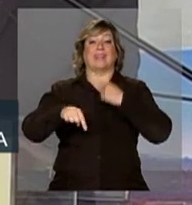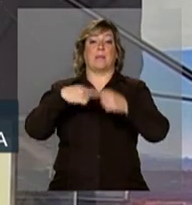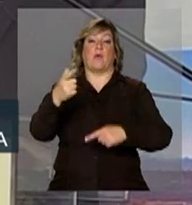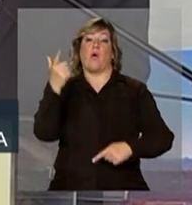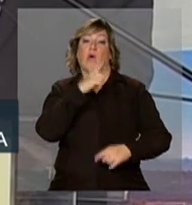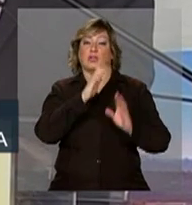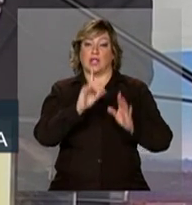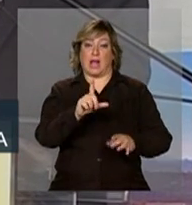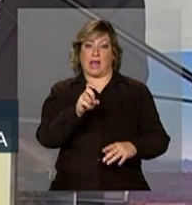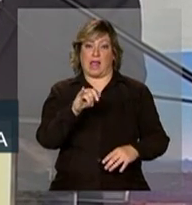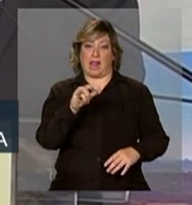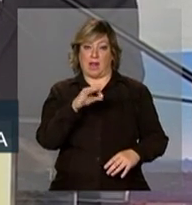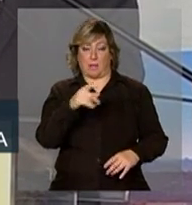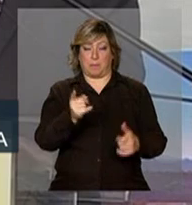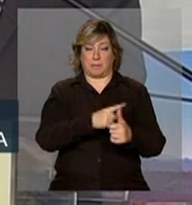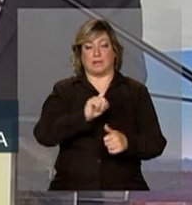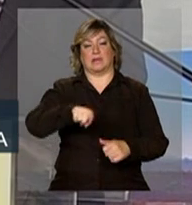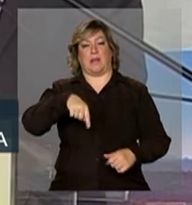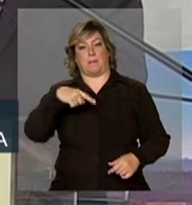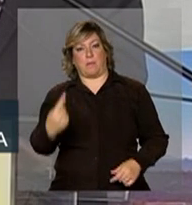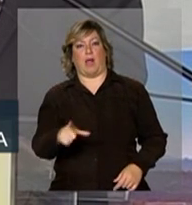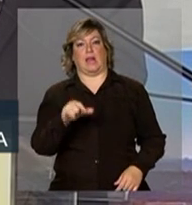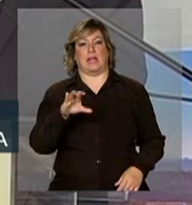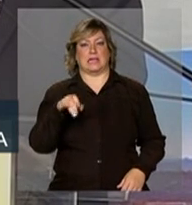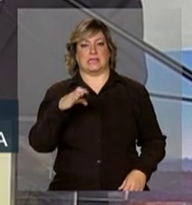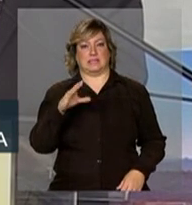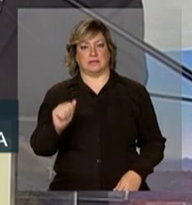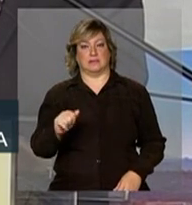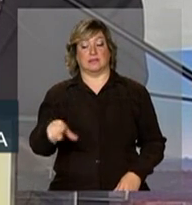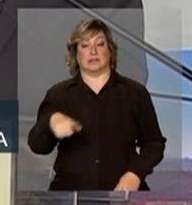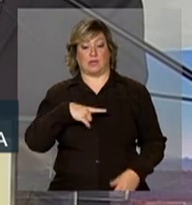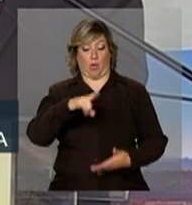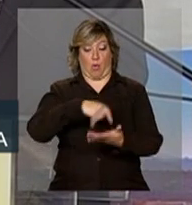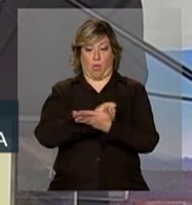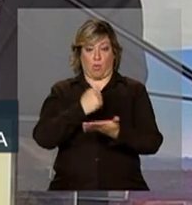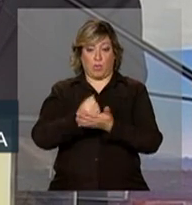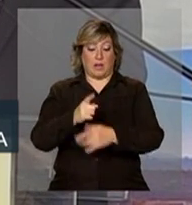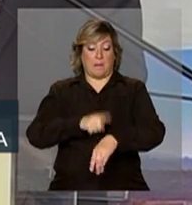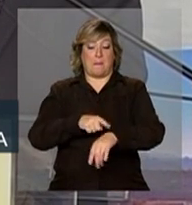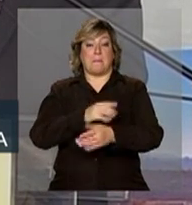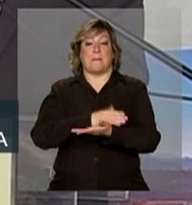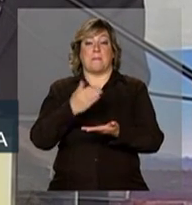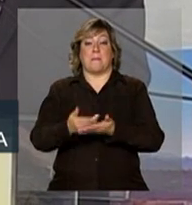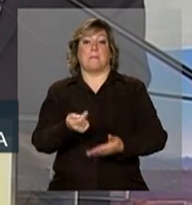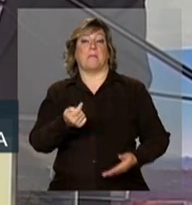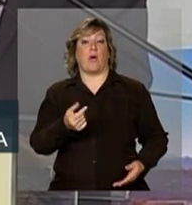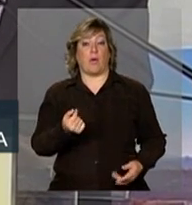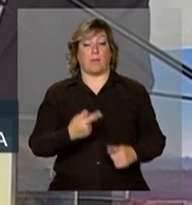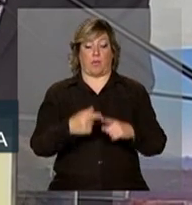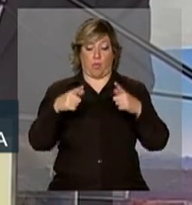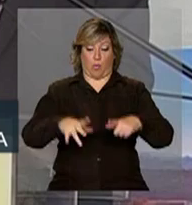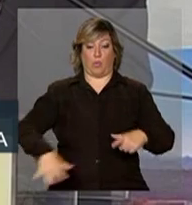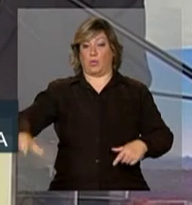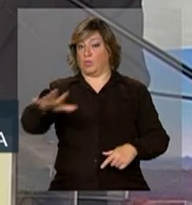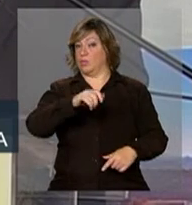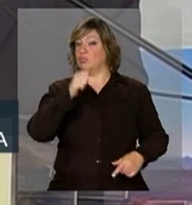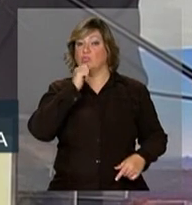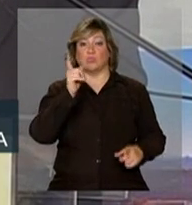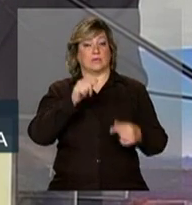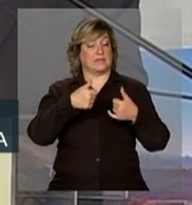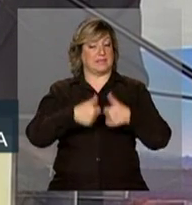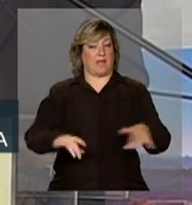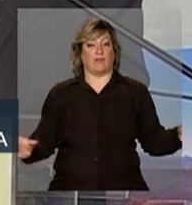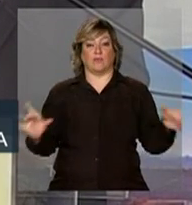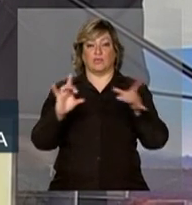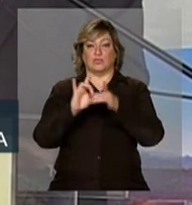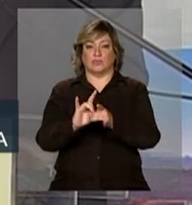Os contratos de venda de energia eram de curto prazo e a região ainda não estava totalmente integrada ao sistema integrado